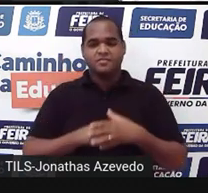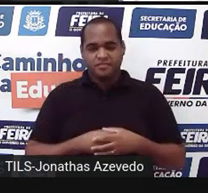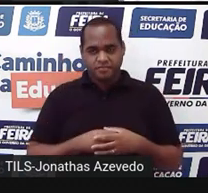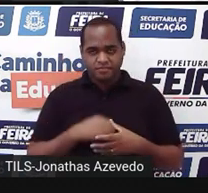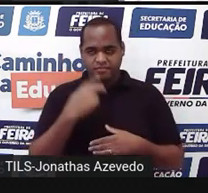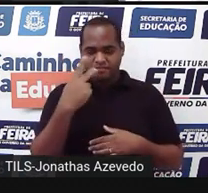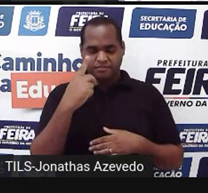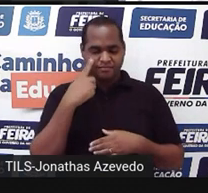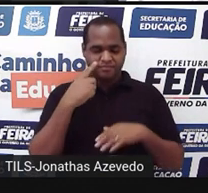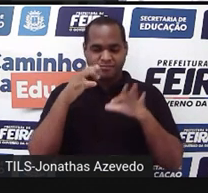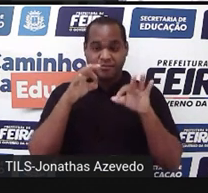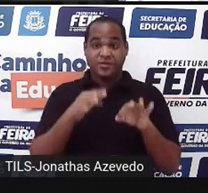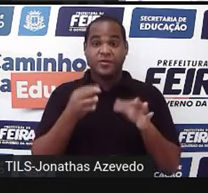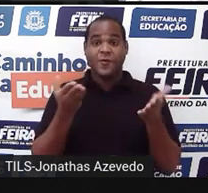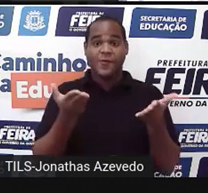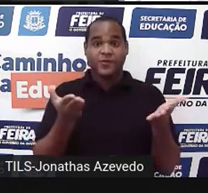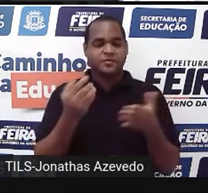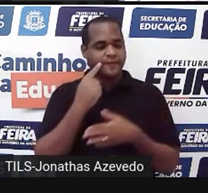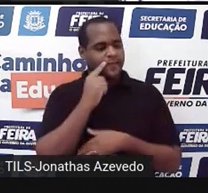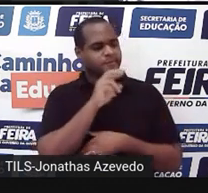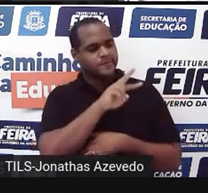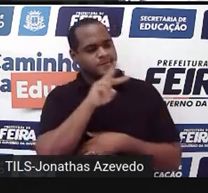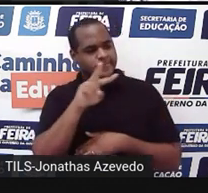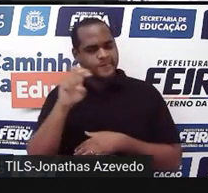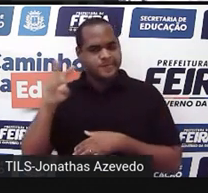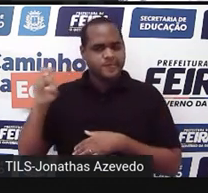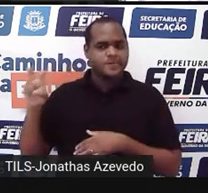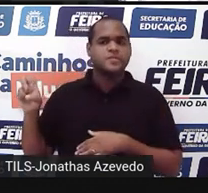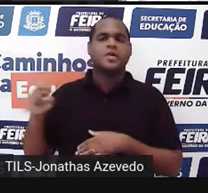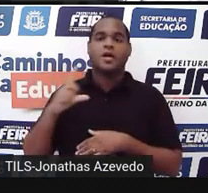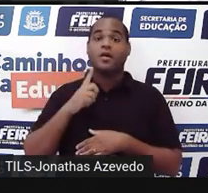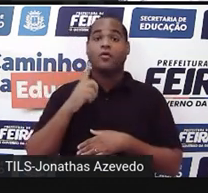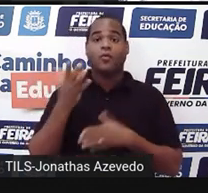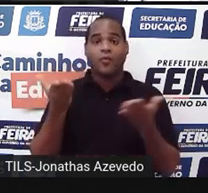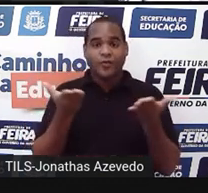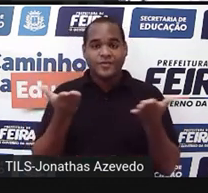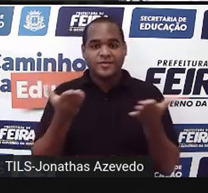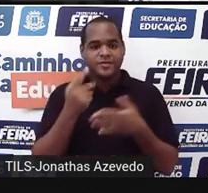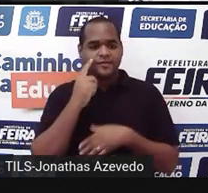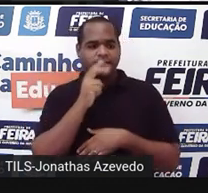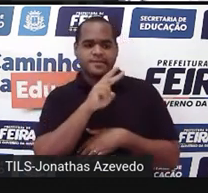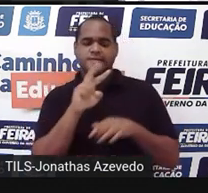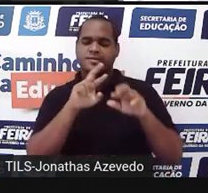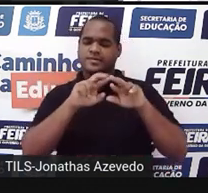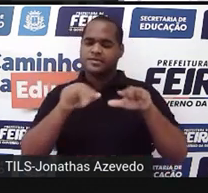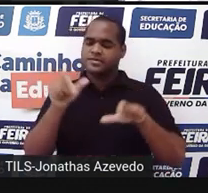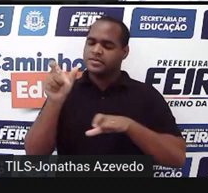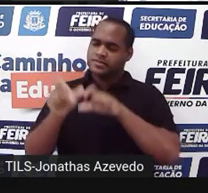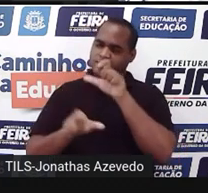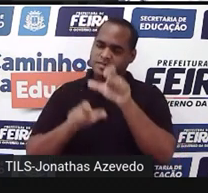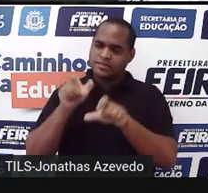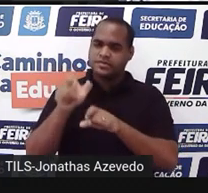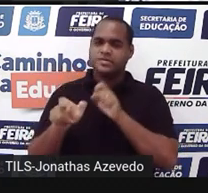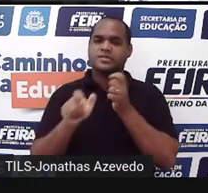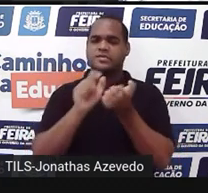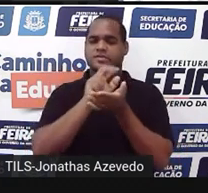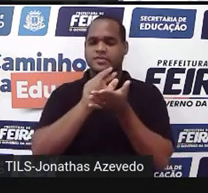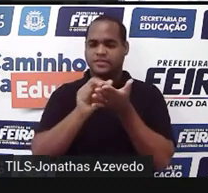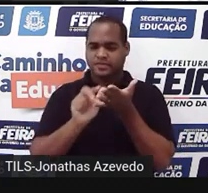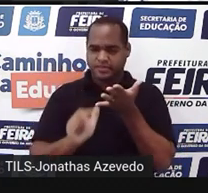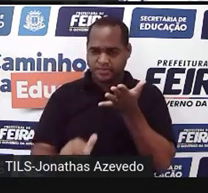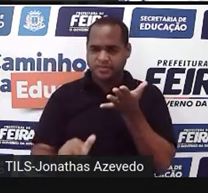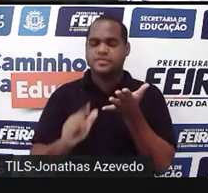Absolutamente tudo a nossa volta tem medida. Para onde a gente olha, a gente vê objetos, a gente vê coisas,